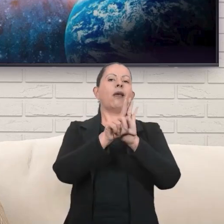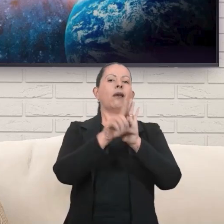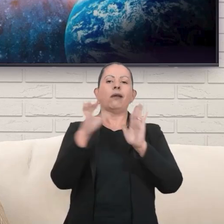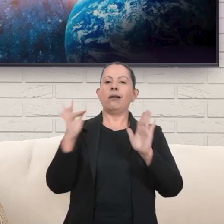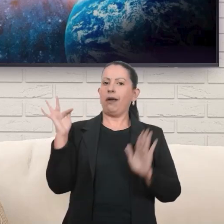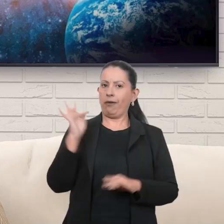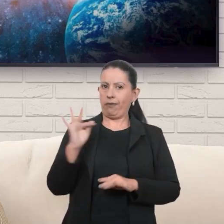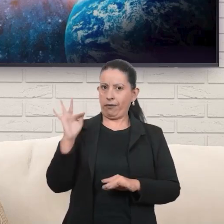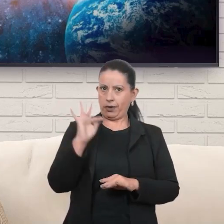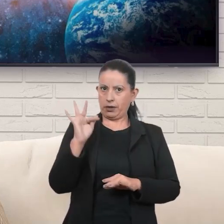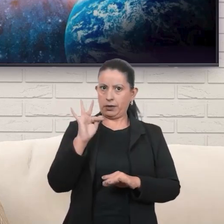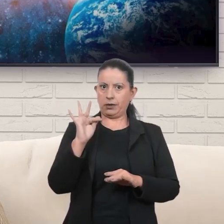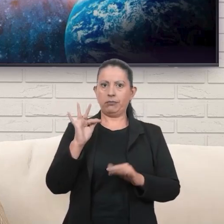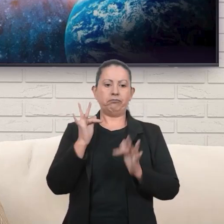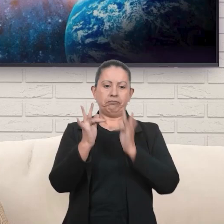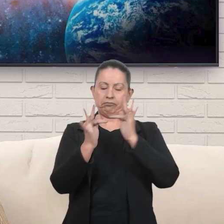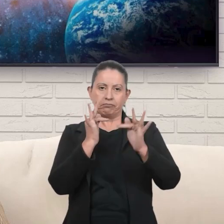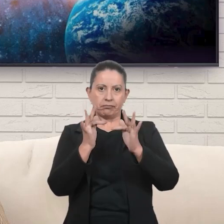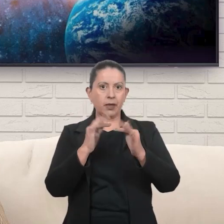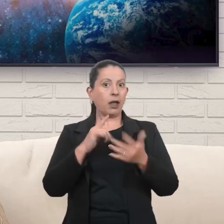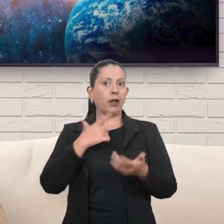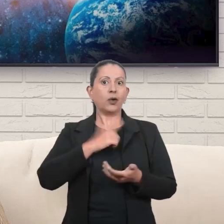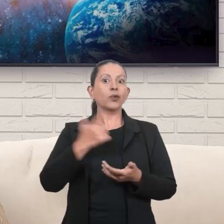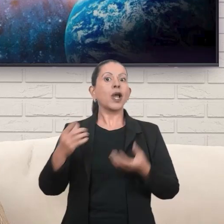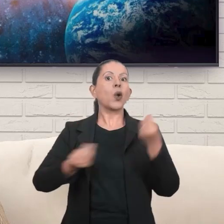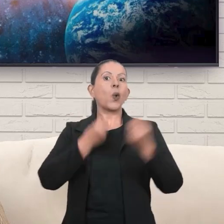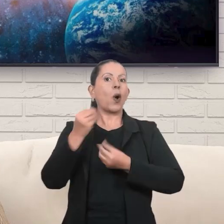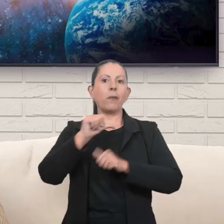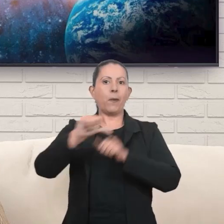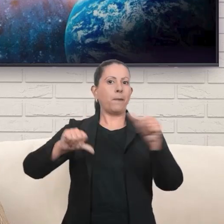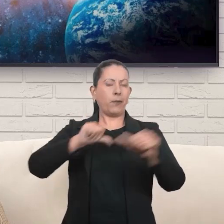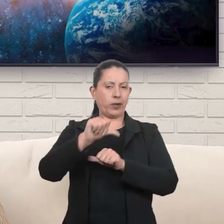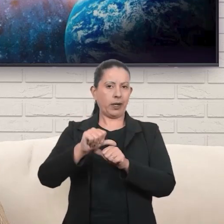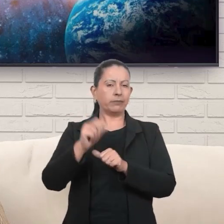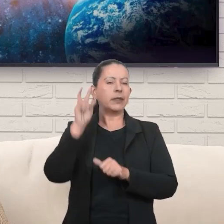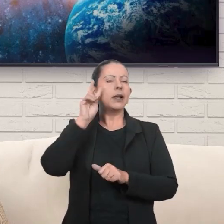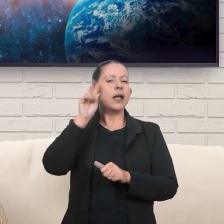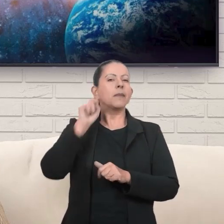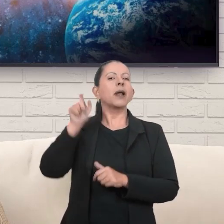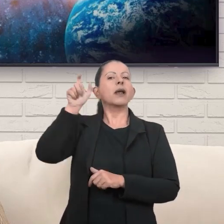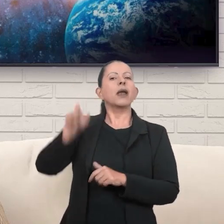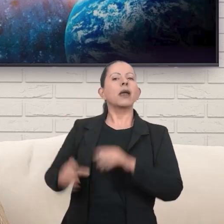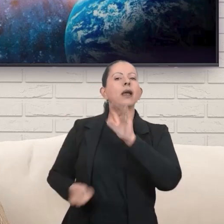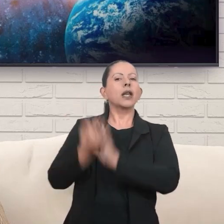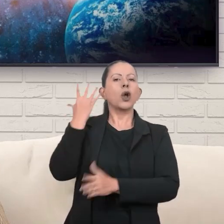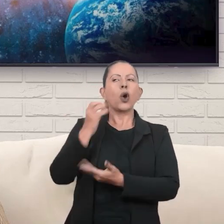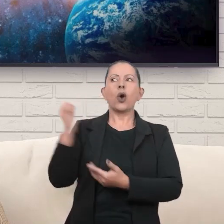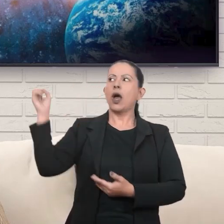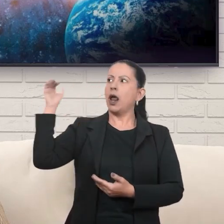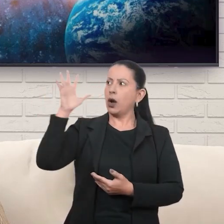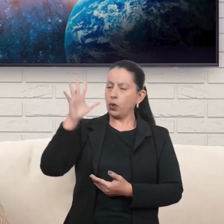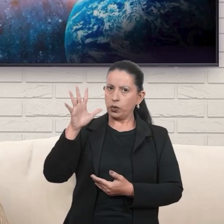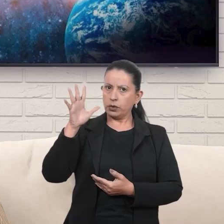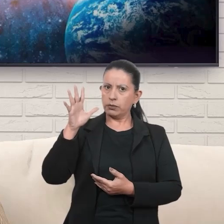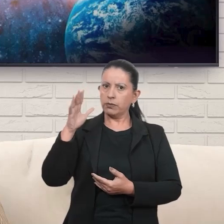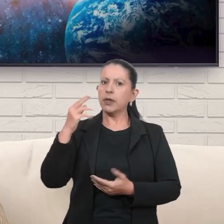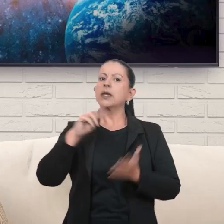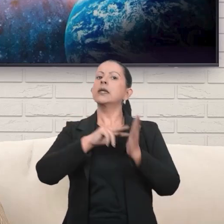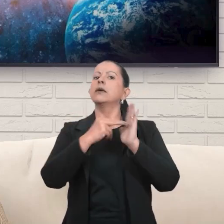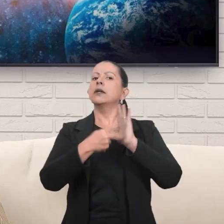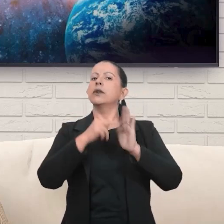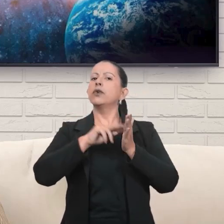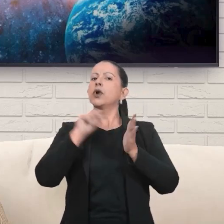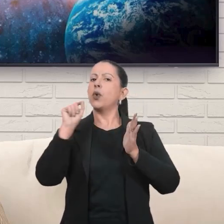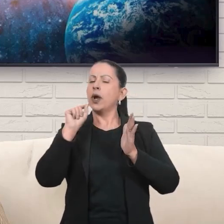E as leis da física são imutáveis. Lembra quem criou a luz? Isso significa que antes